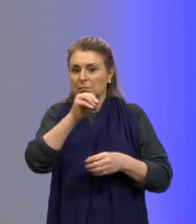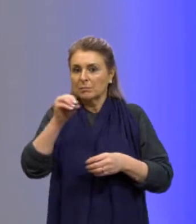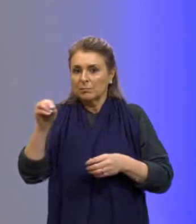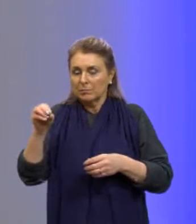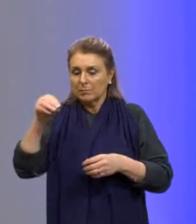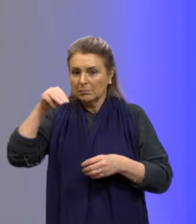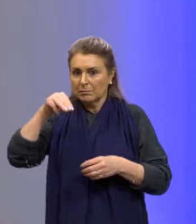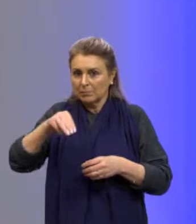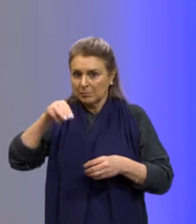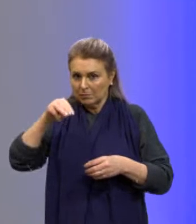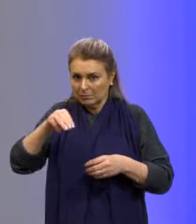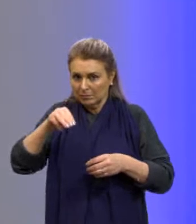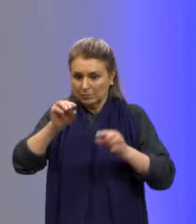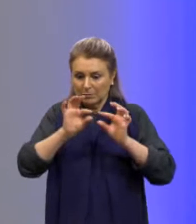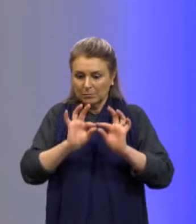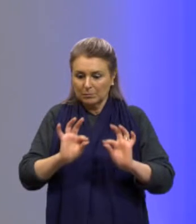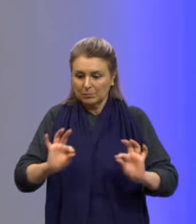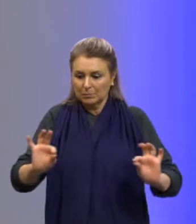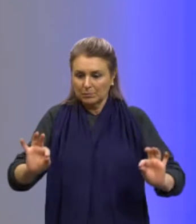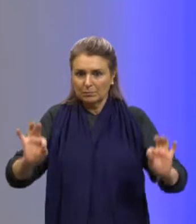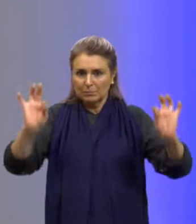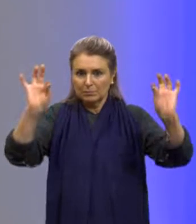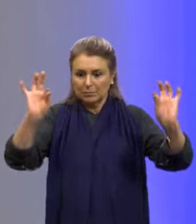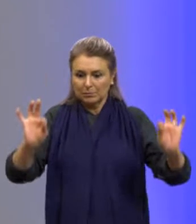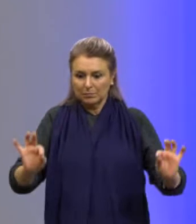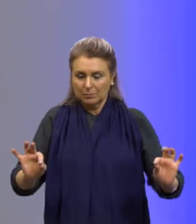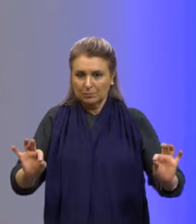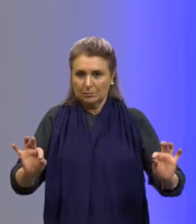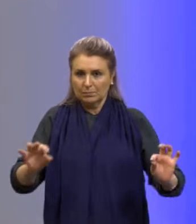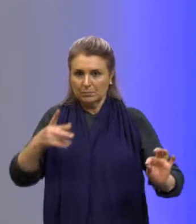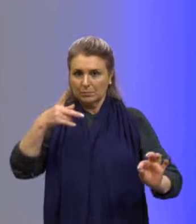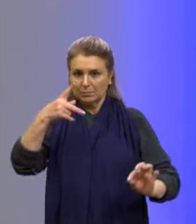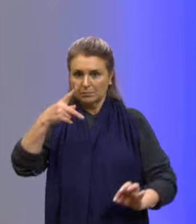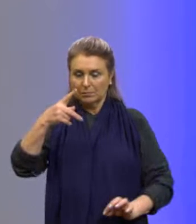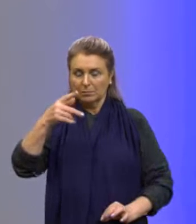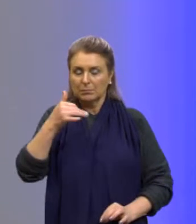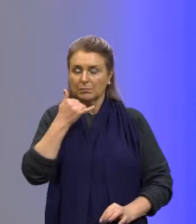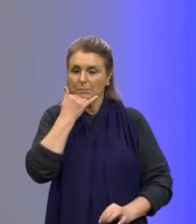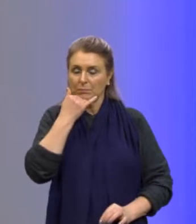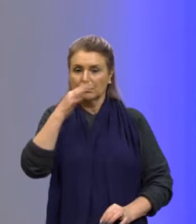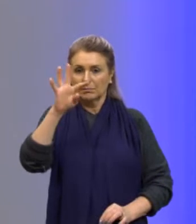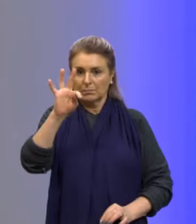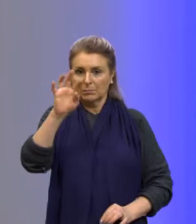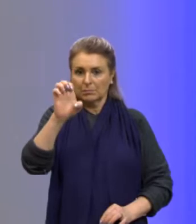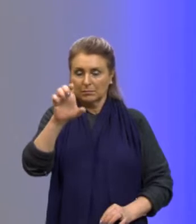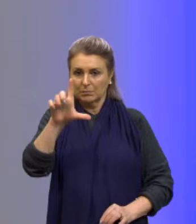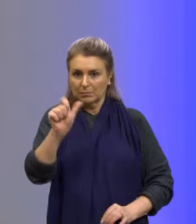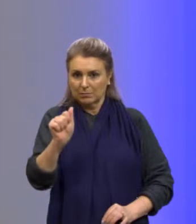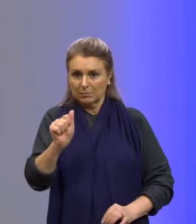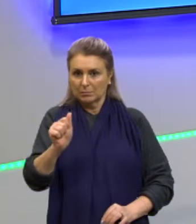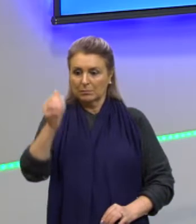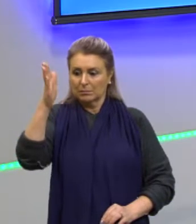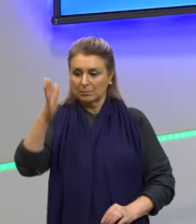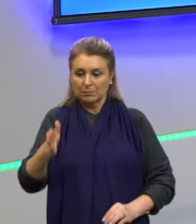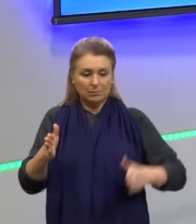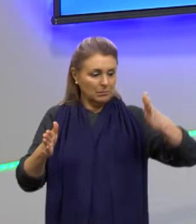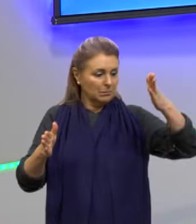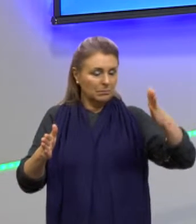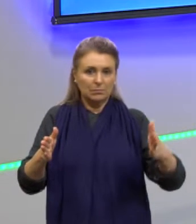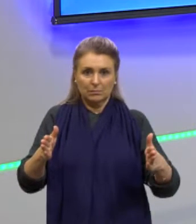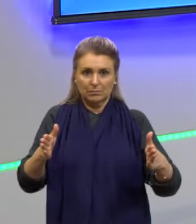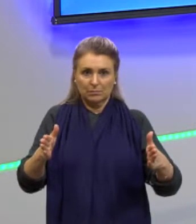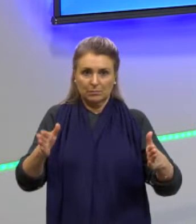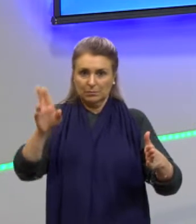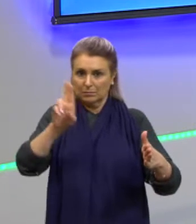lineares dessa tela, que é usada apenas nas laterais. Então, aqui